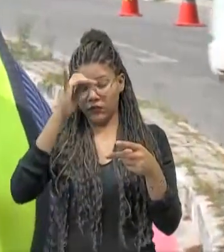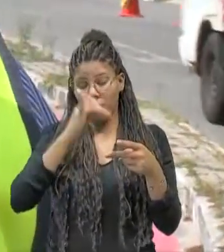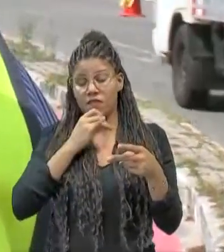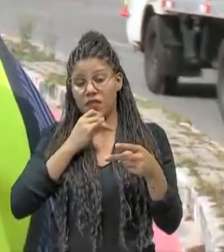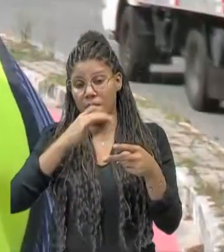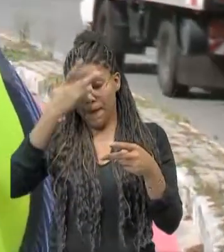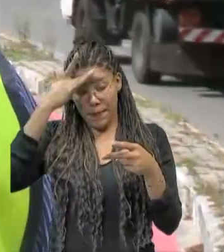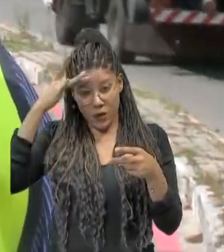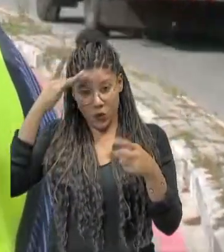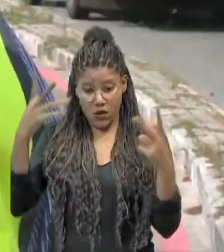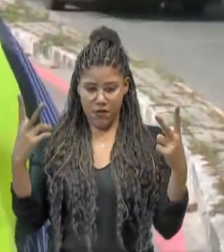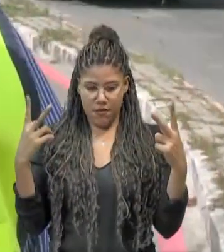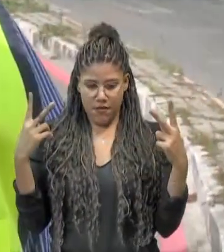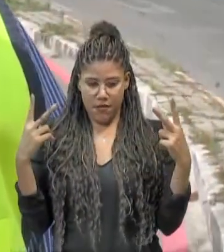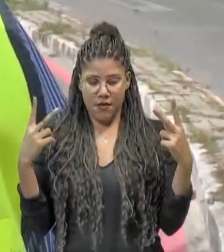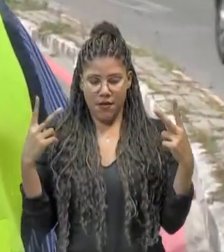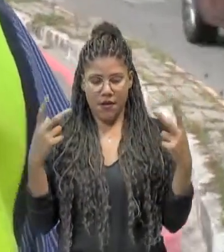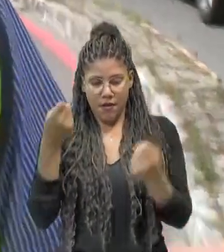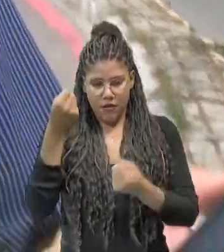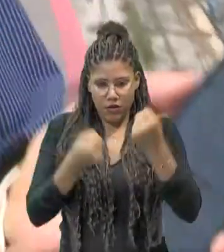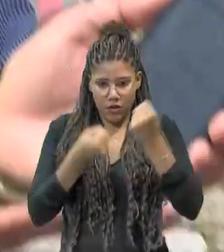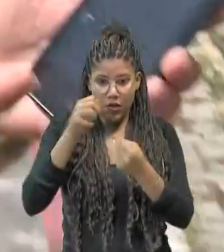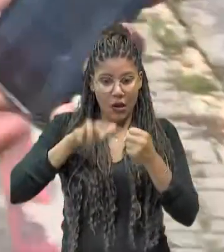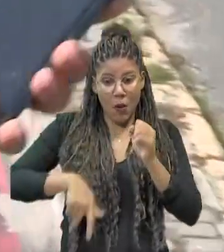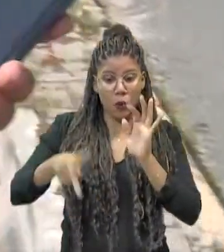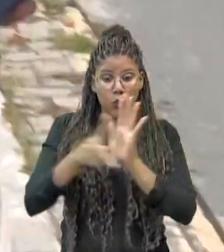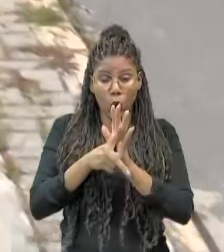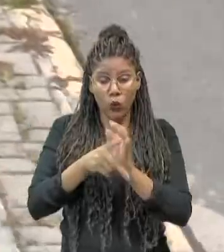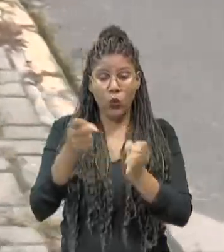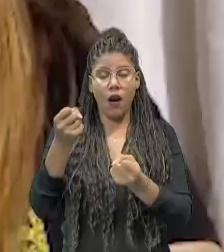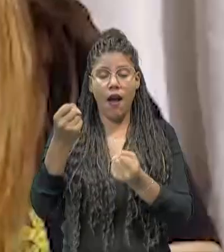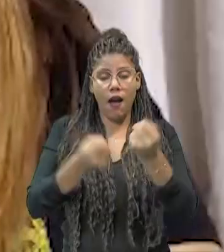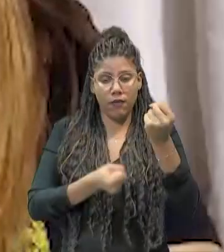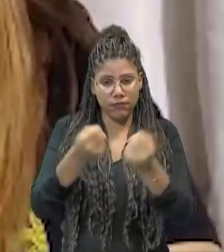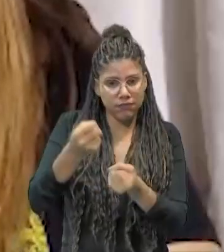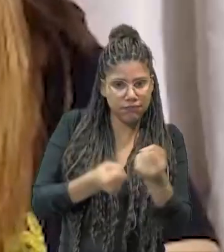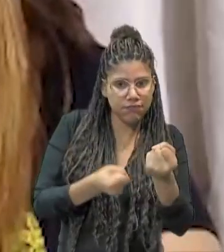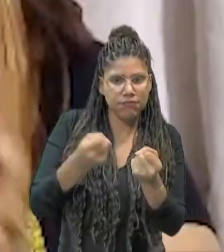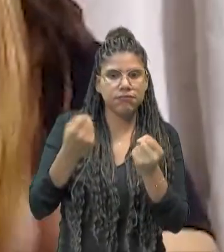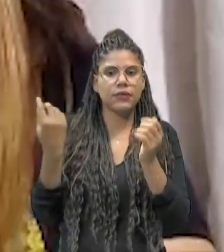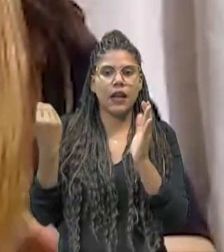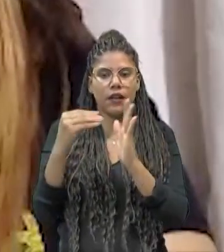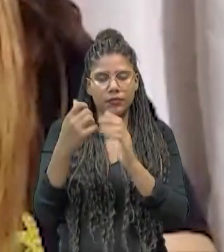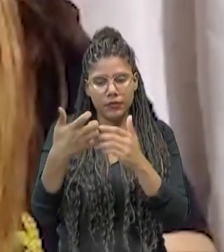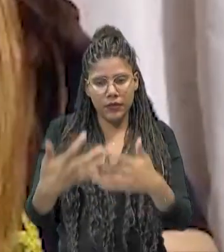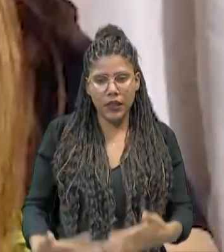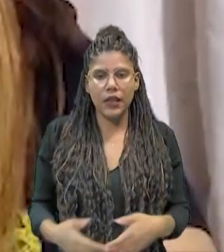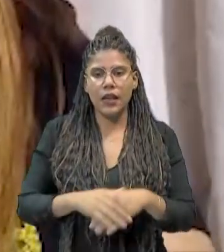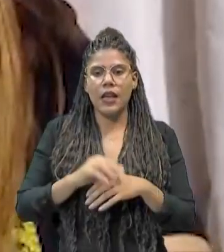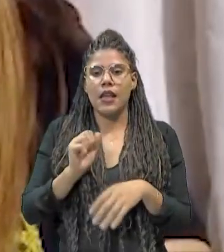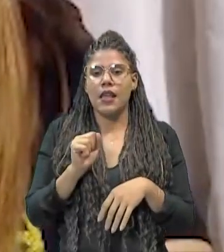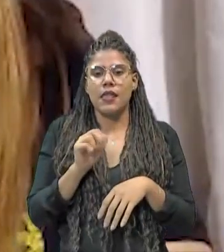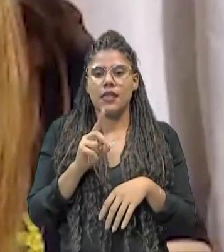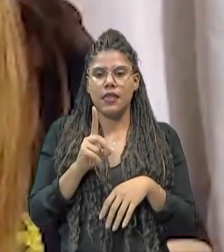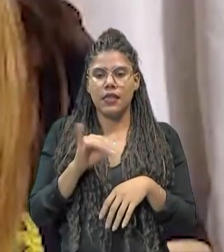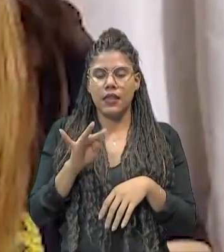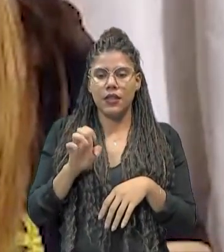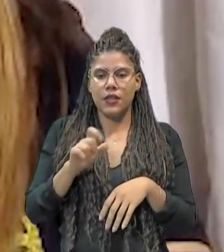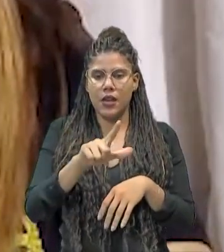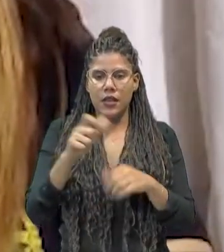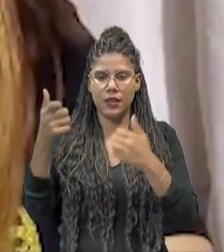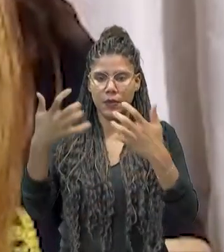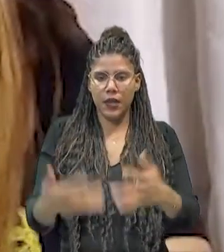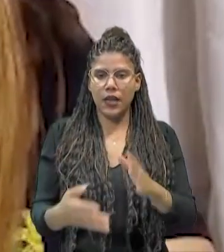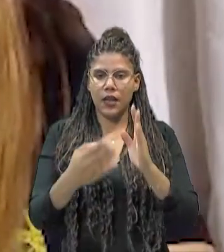infração, fazer recursos de multas, consultar veículos removidos. Danieli conta que sofreu um acidente na Avenida Bizerra de